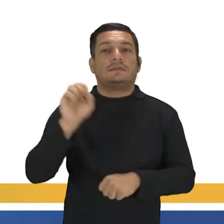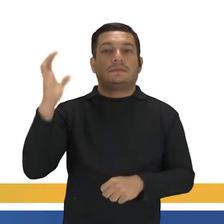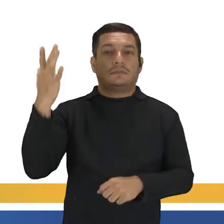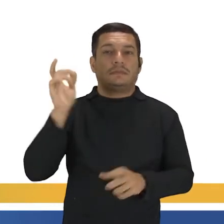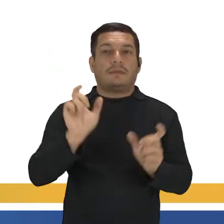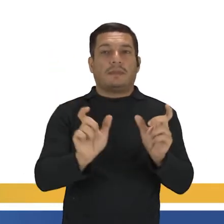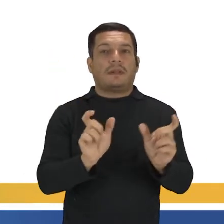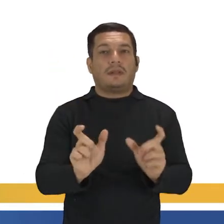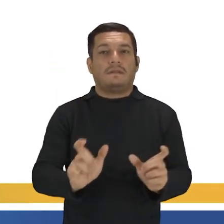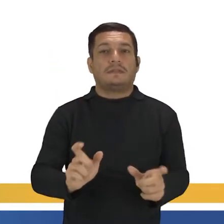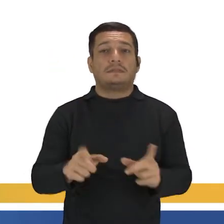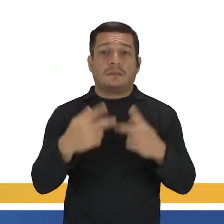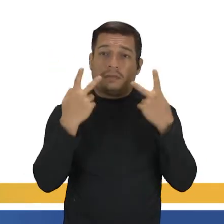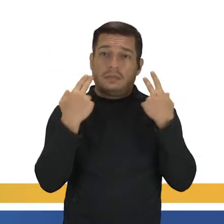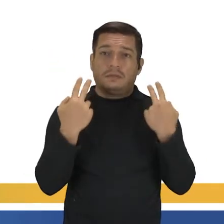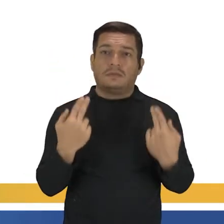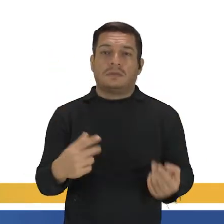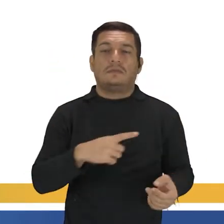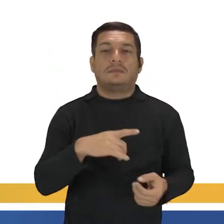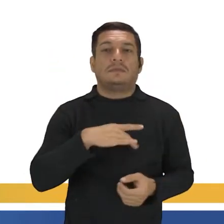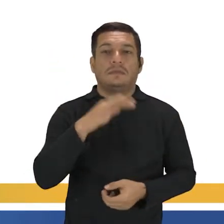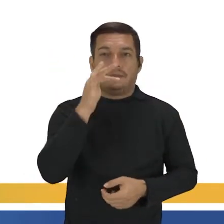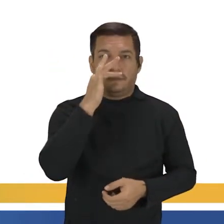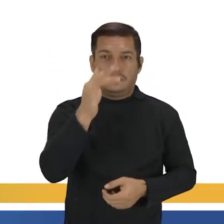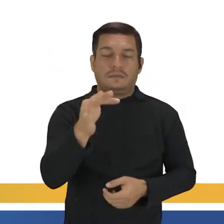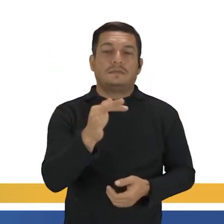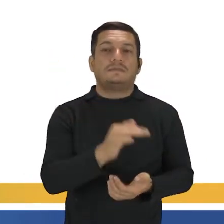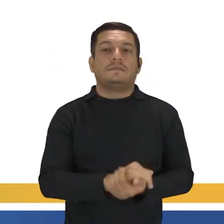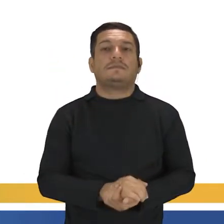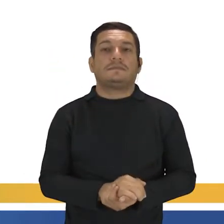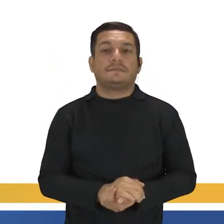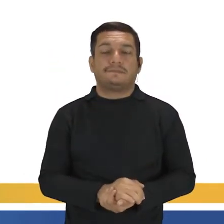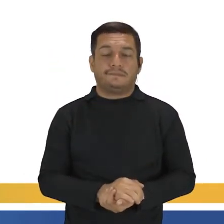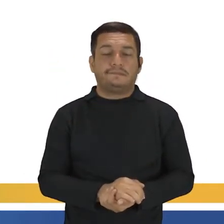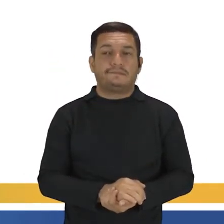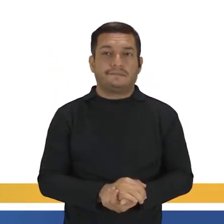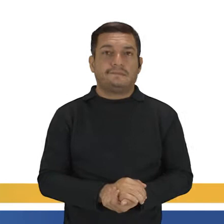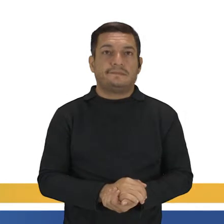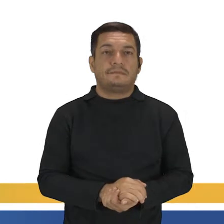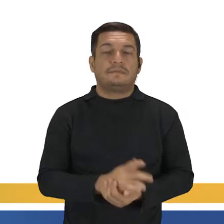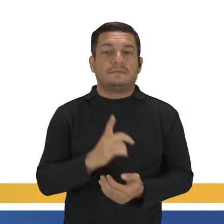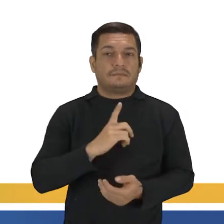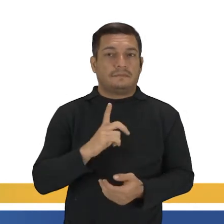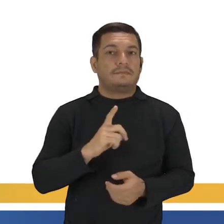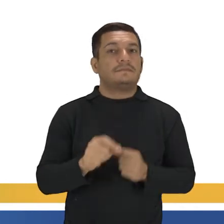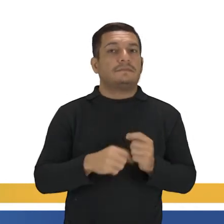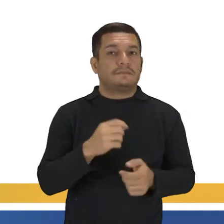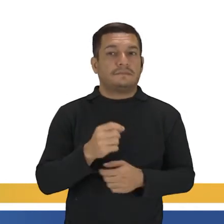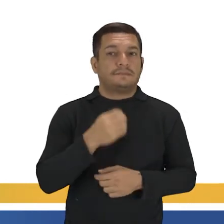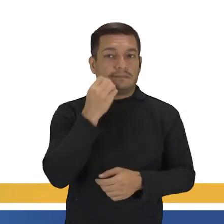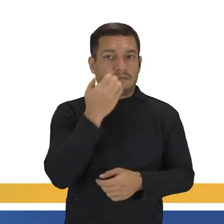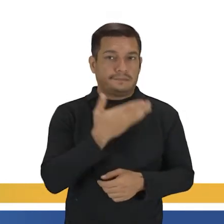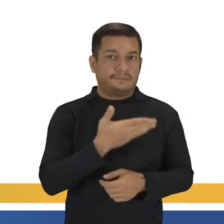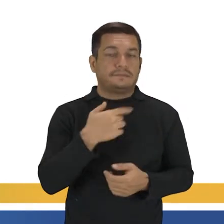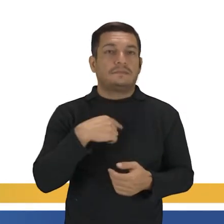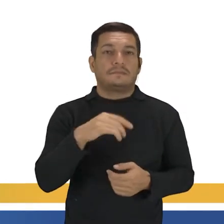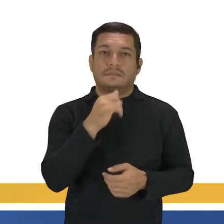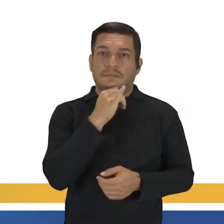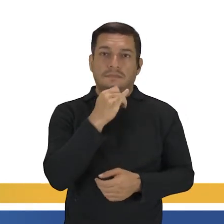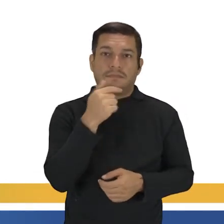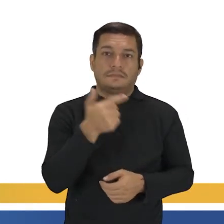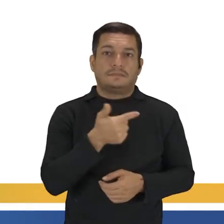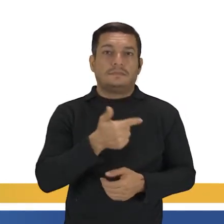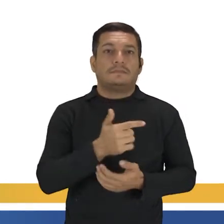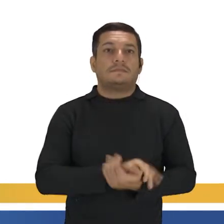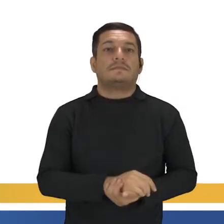aquelas palavrinhas são comuns com o futuro com o going to? Muito bem. Então, aí tá mais uma comprovação. Vamos pro exemplo dois.